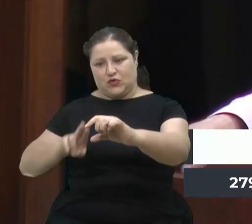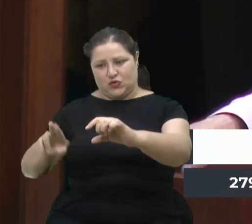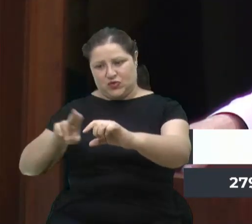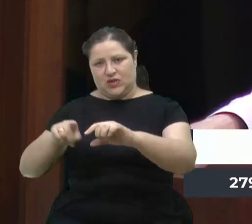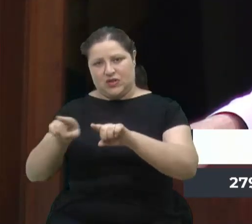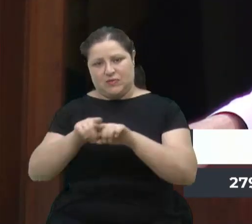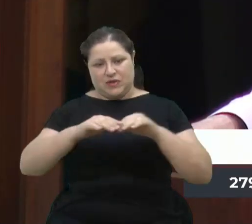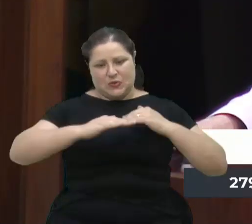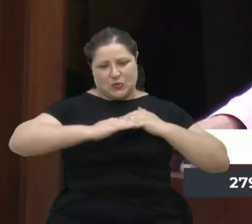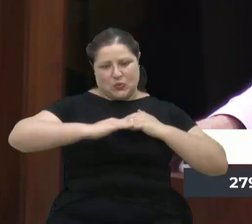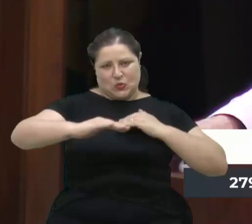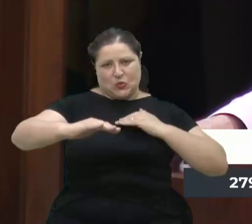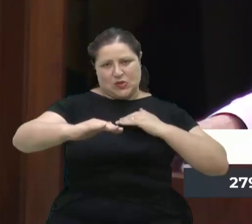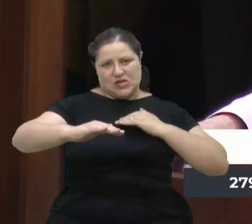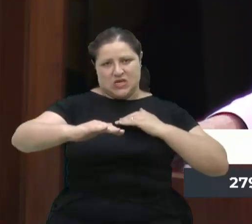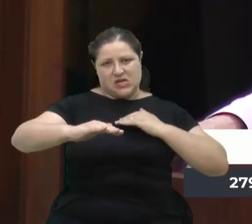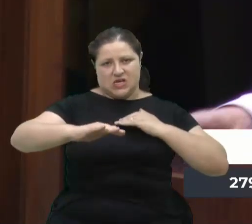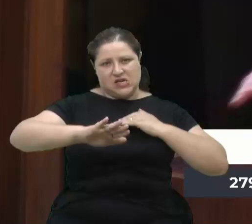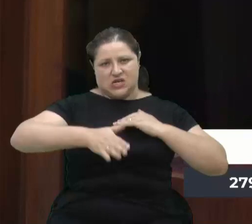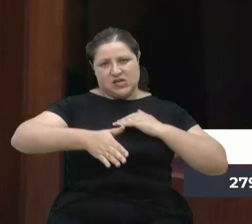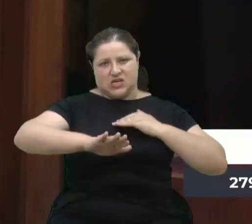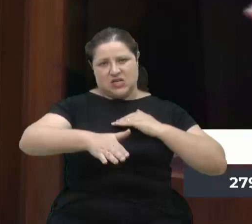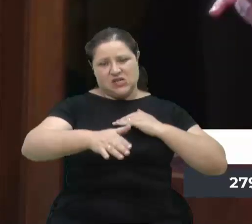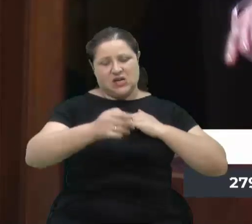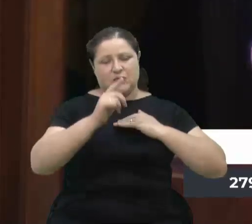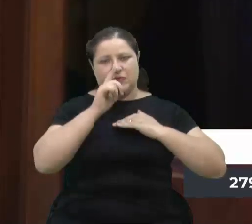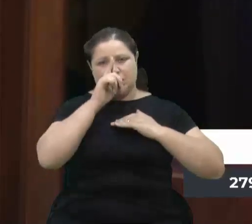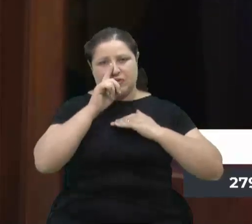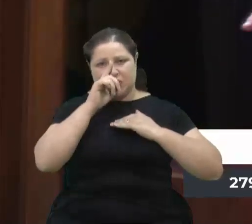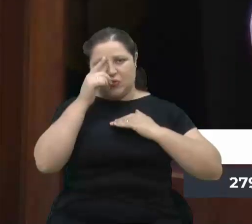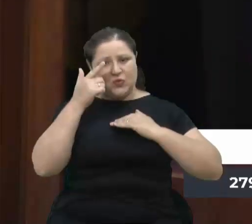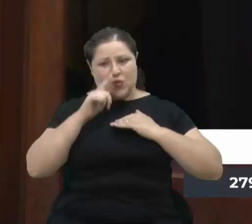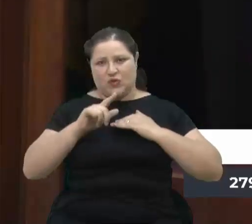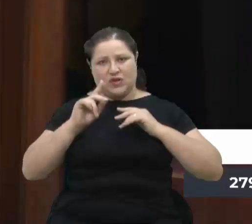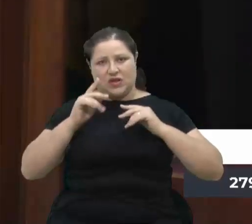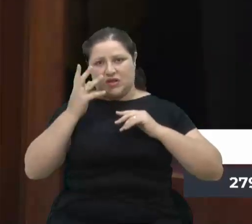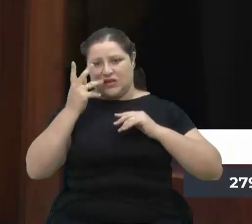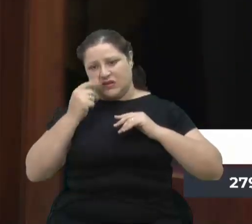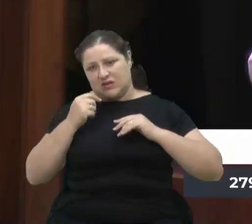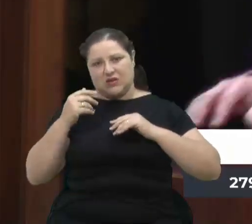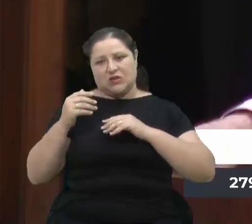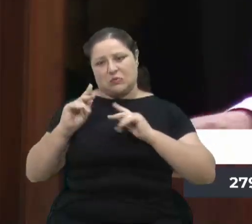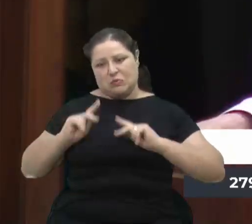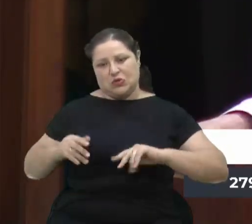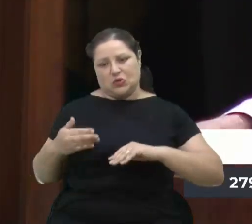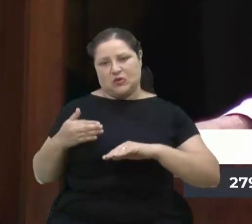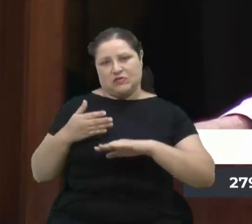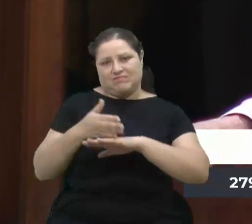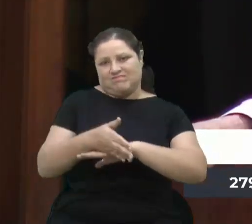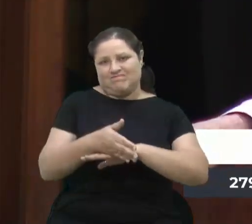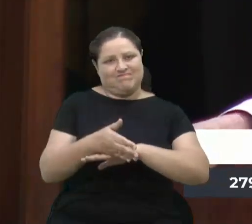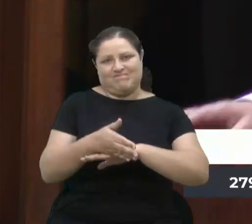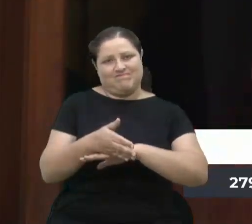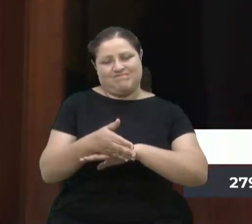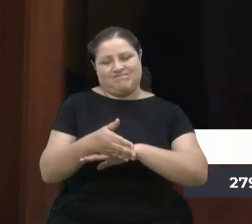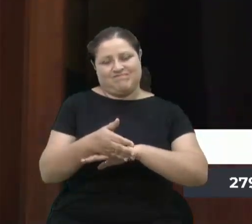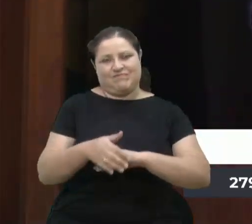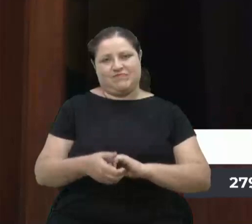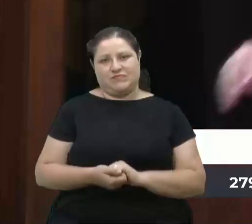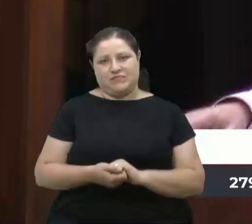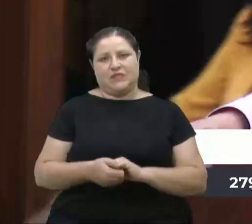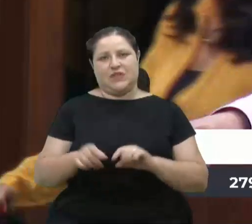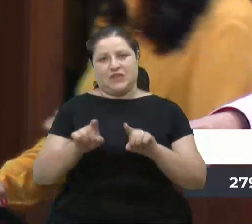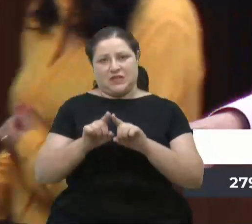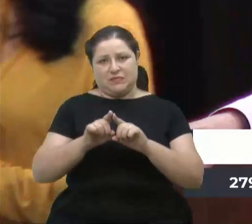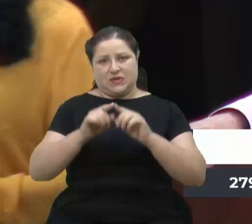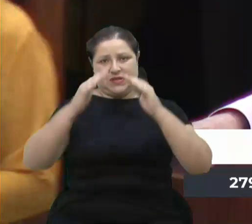tem mais condições de atender em toda a sua localidade ali para o refeitório. Também o telhado